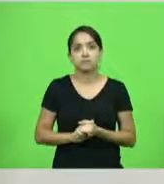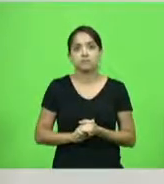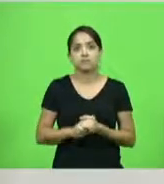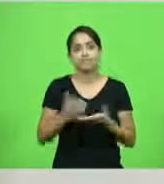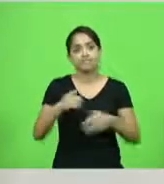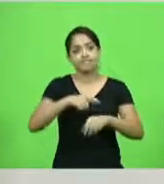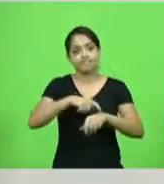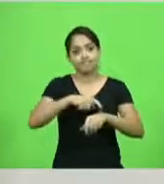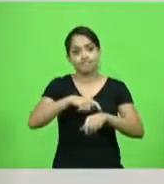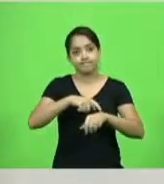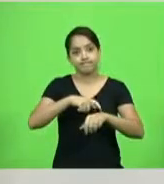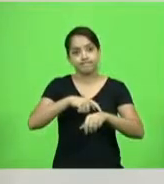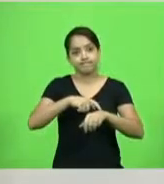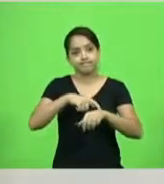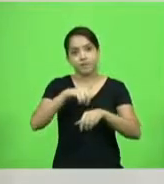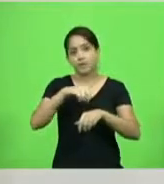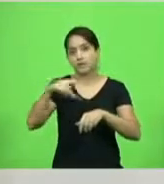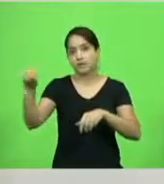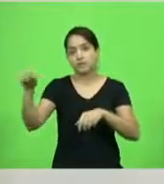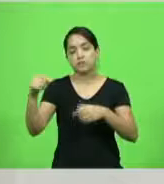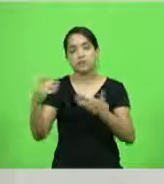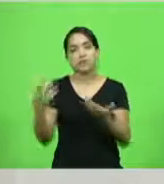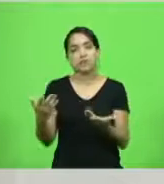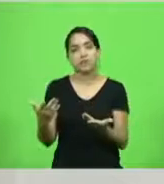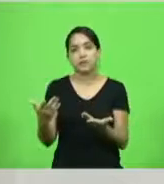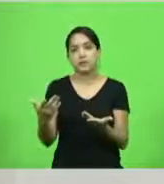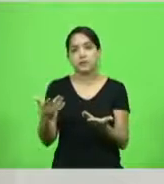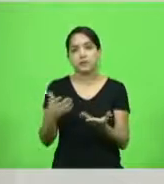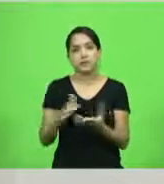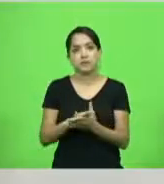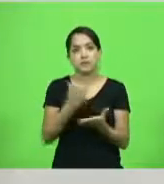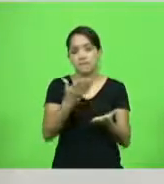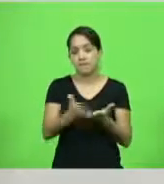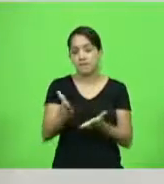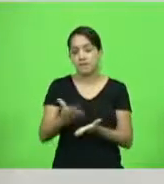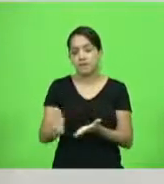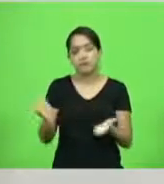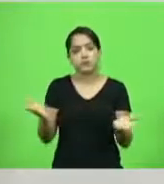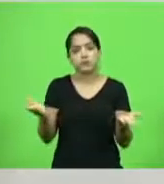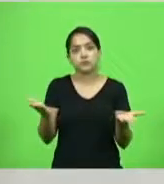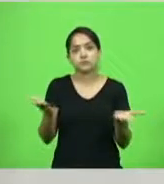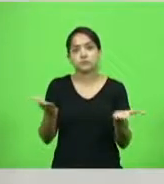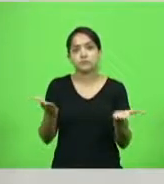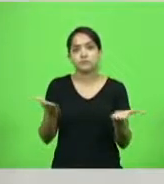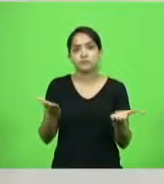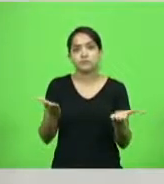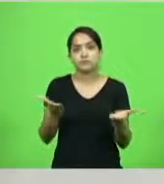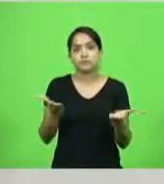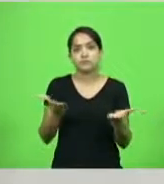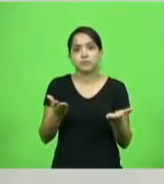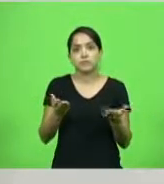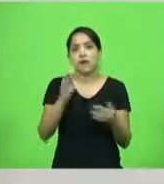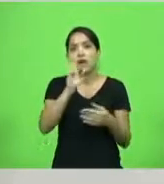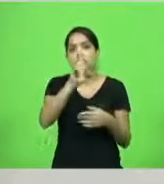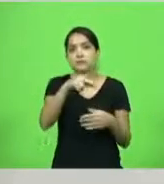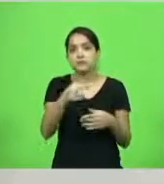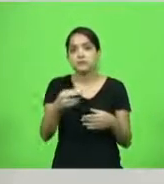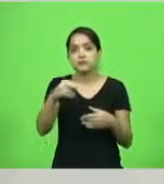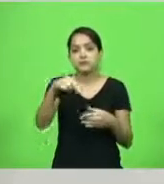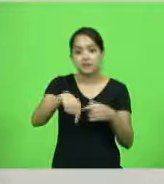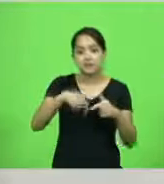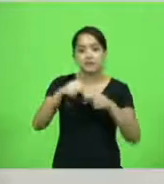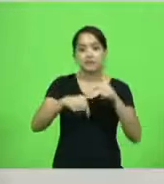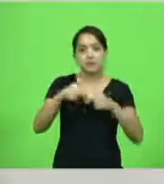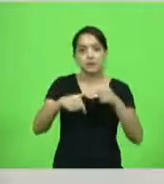ser a hora que a gente vai ter que ir embora daqui, a gente vai perder o sentido de estar aqui dentro. Nós temos que acreditar nas